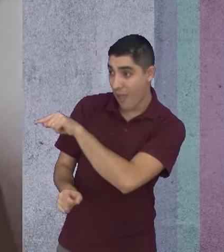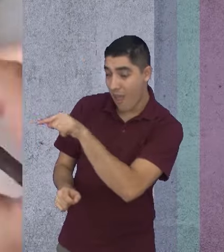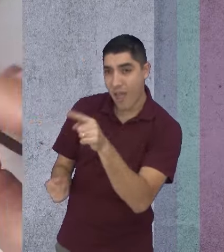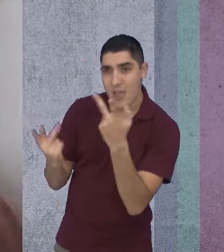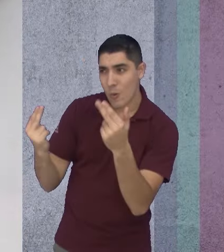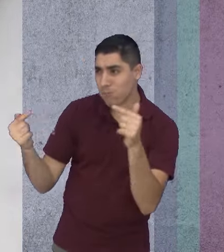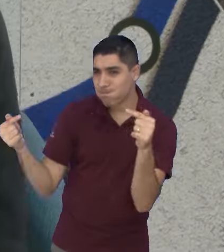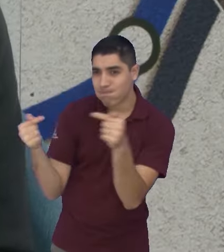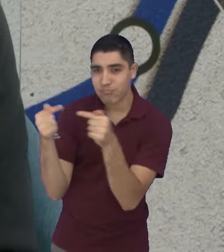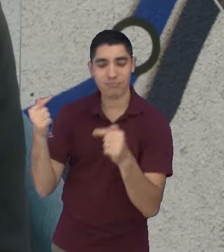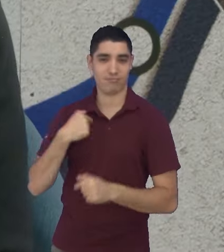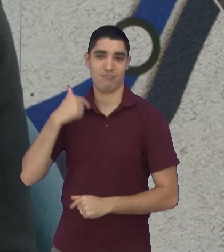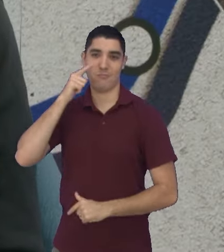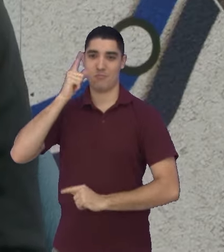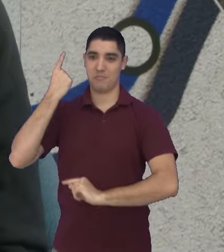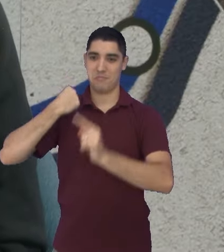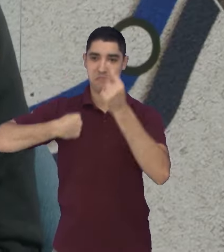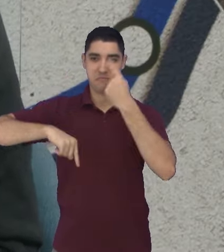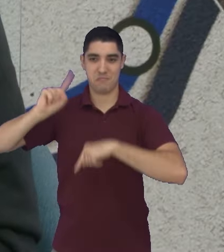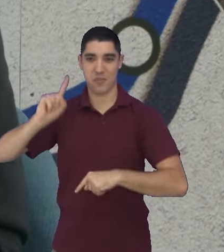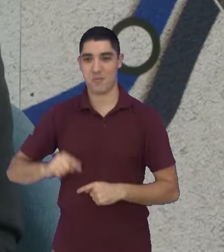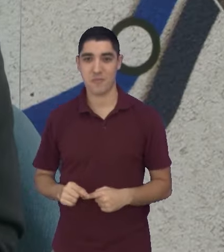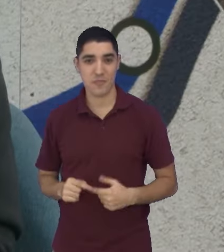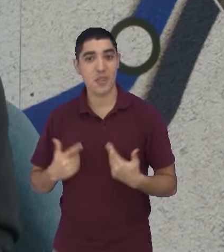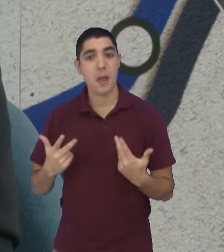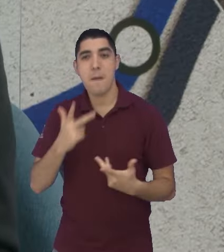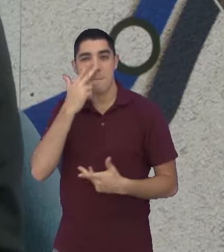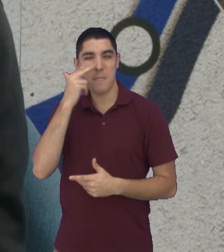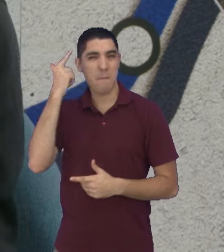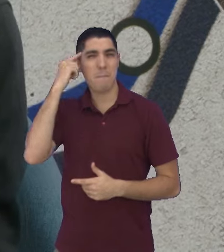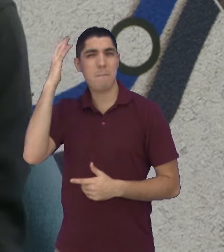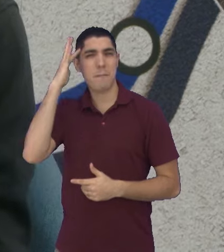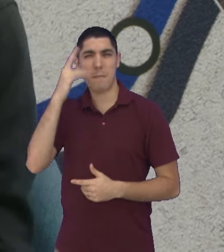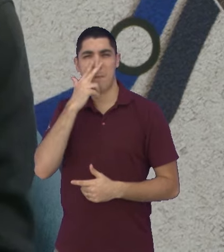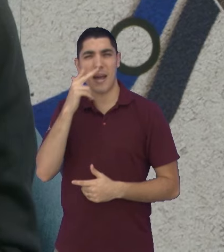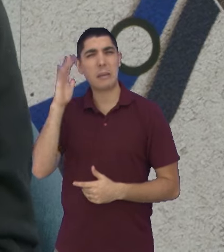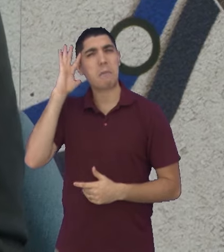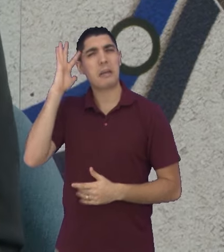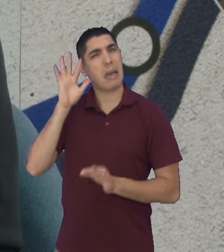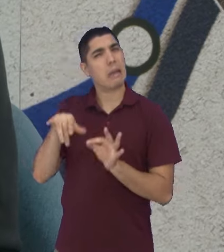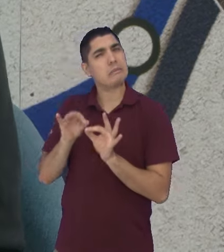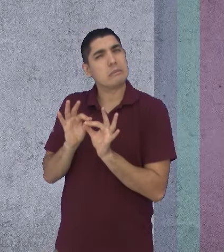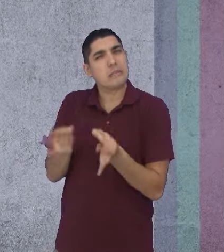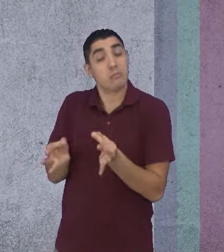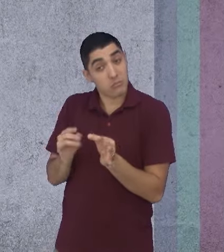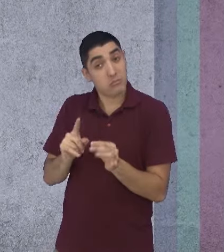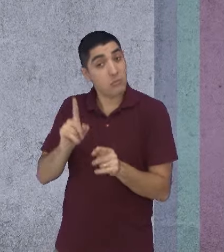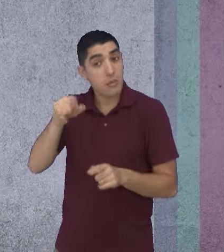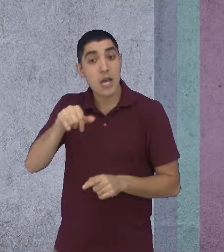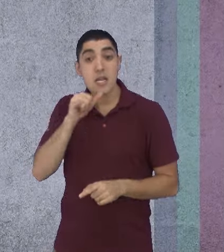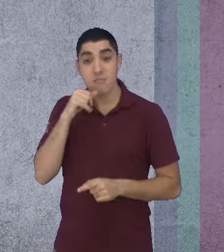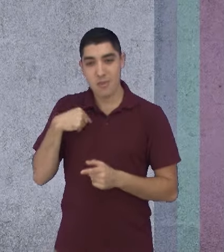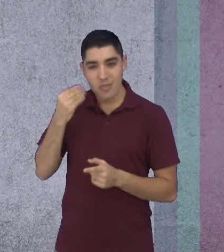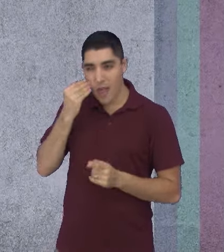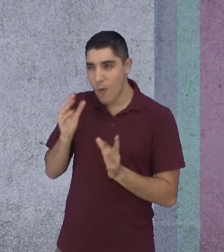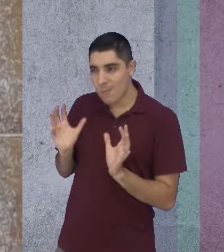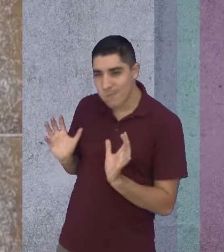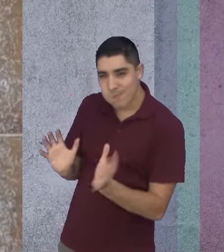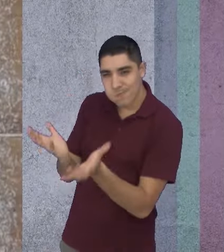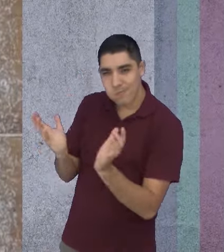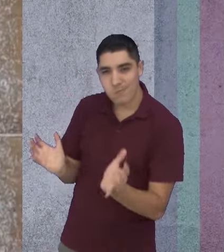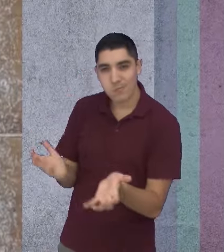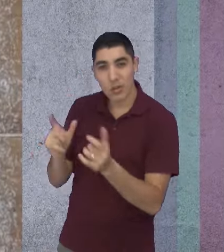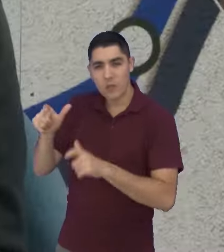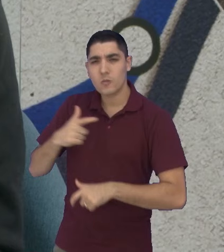sucesso na certa. É muito... Parece simples o que eu estou falando, mas se você conseguir instigar, da mesma forma que o pessoal tenha vontade de comer o pão,